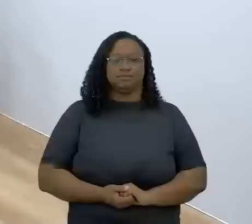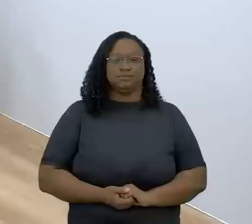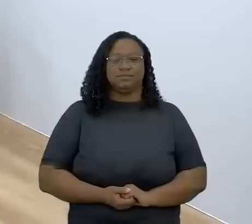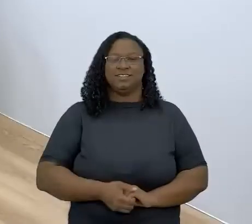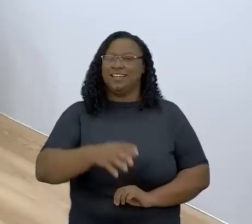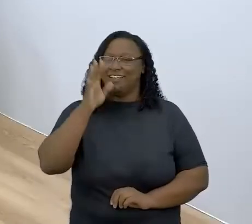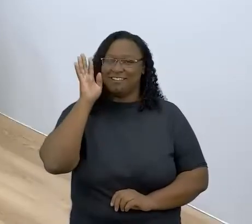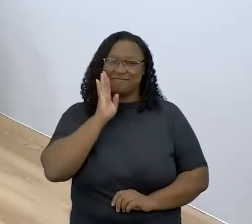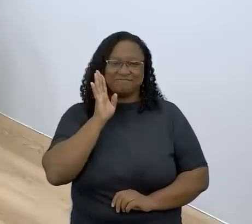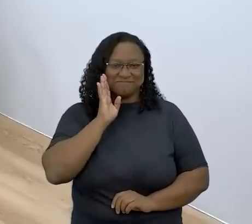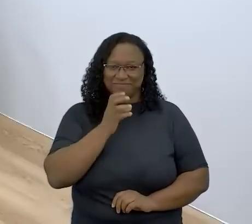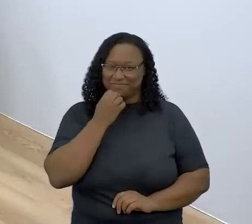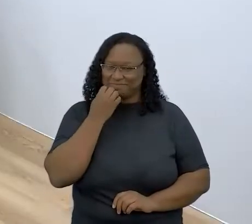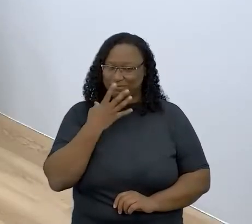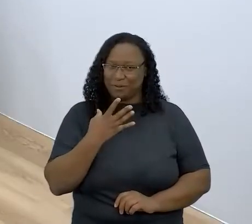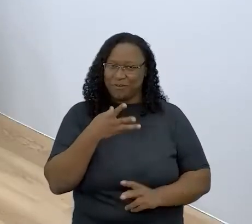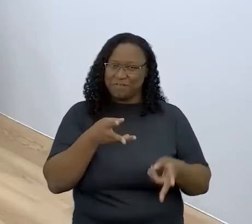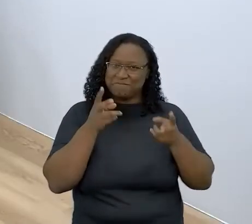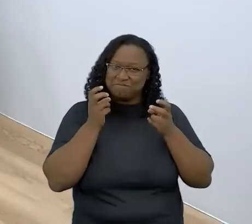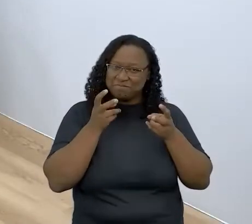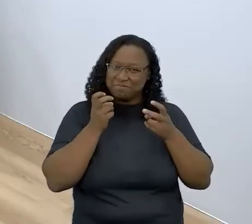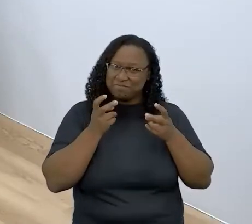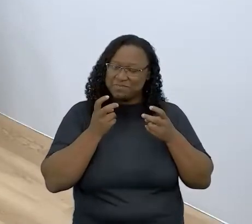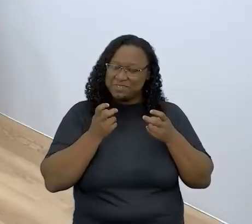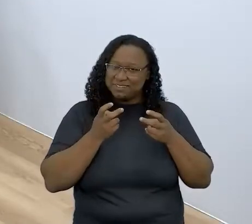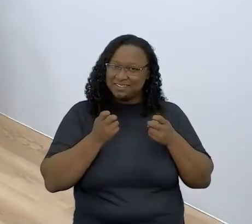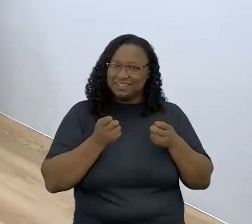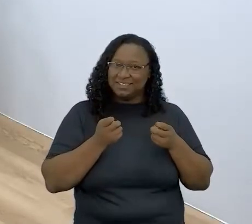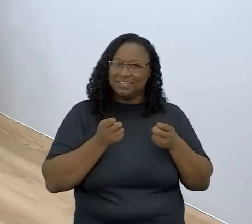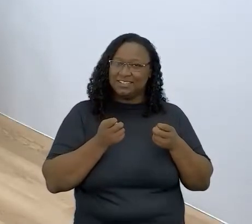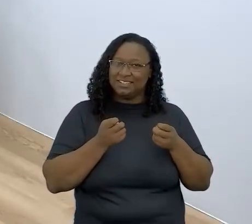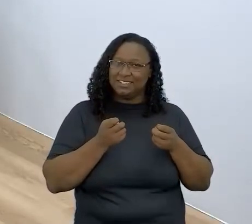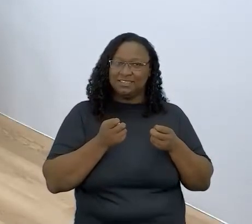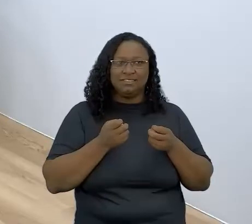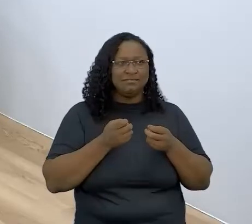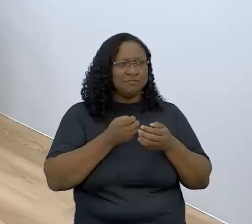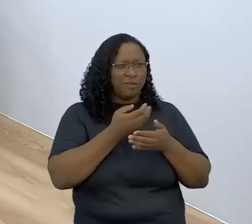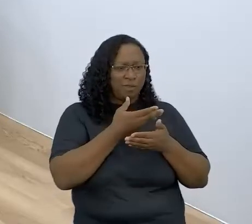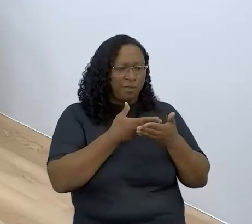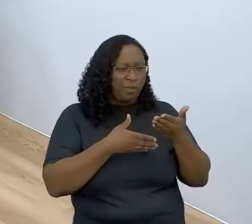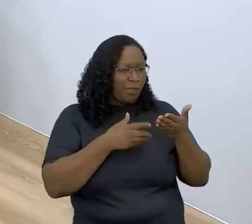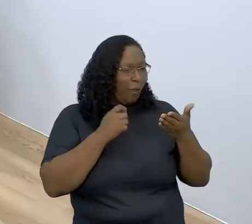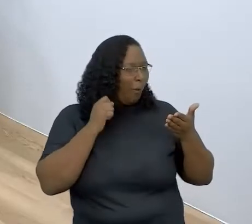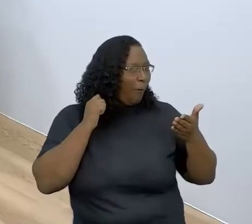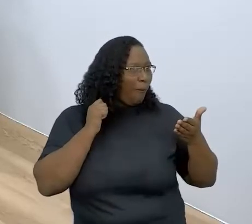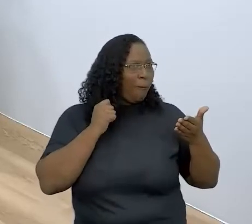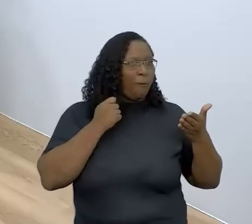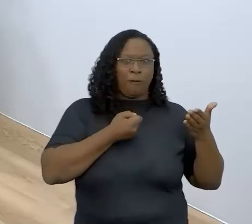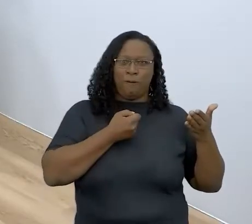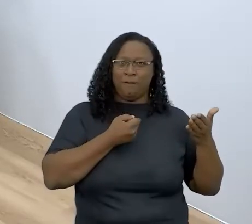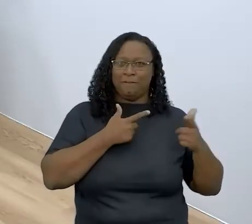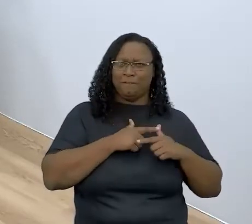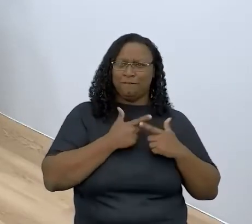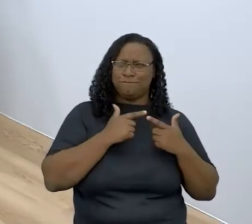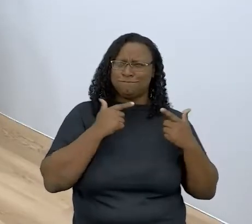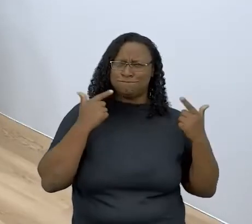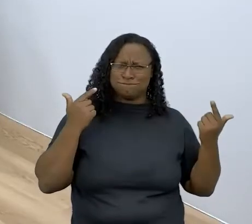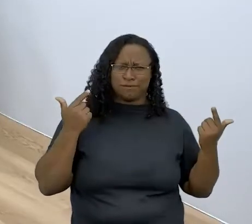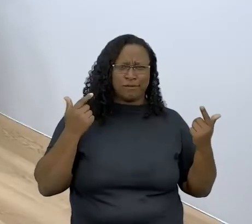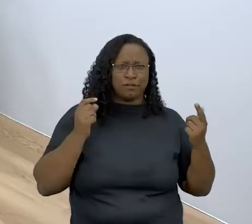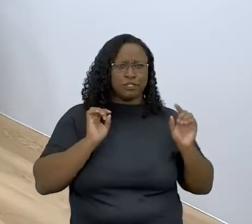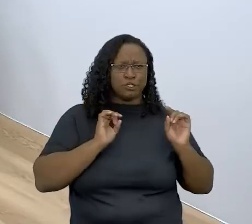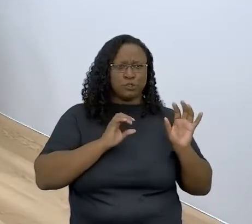Muito bom! Então, a gente percebe aqui que tem uma potencialidade muito grande. Você não está só